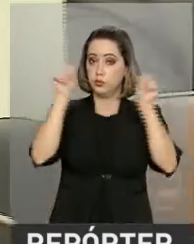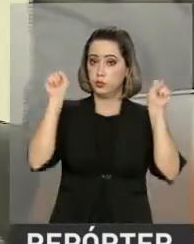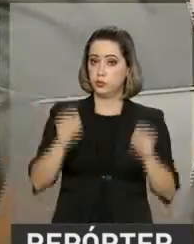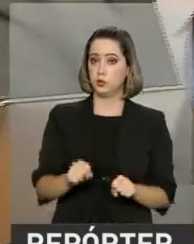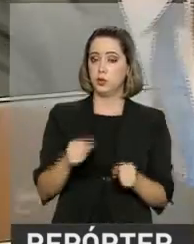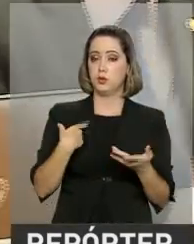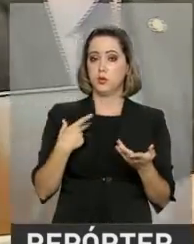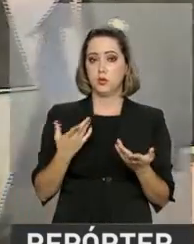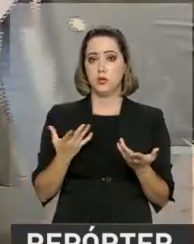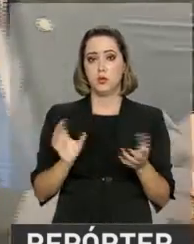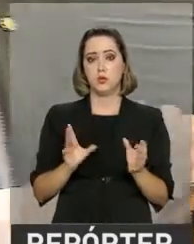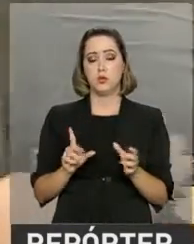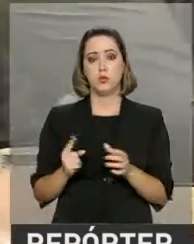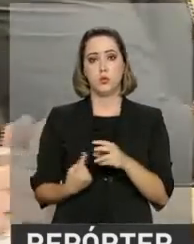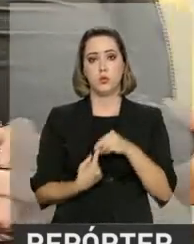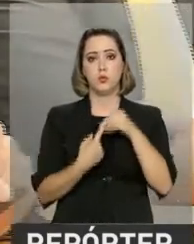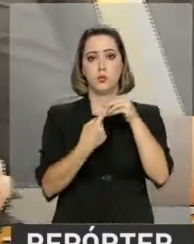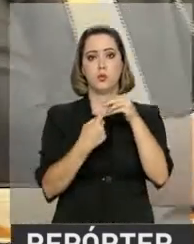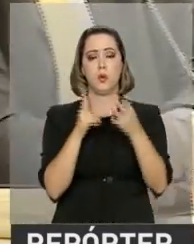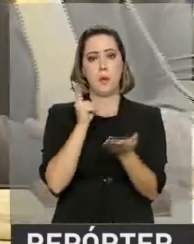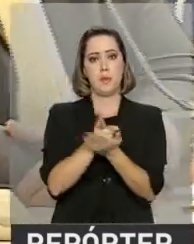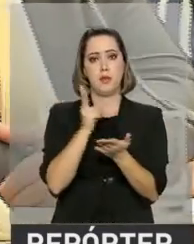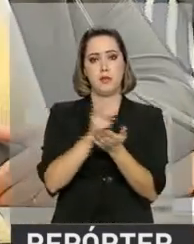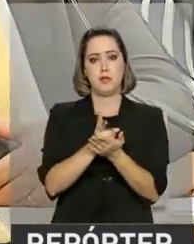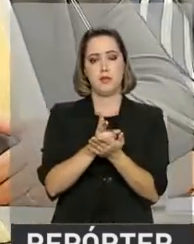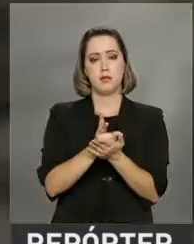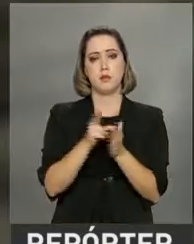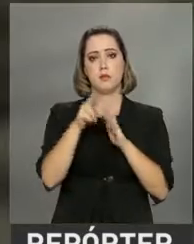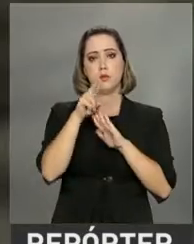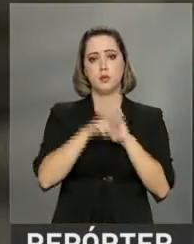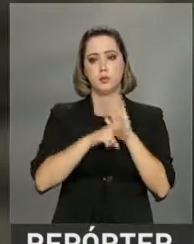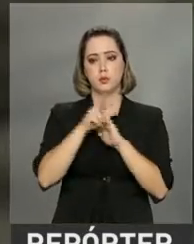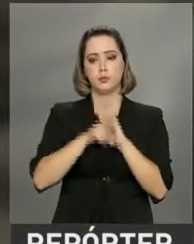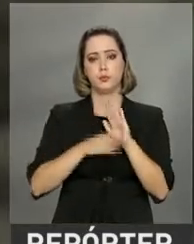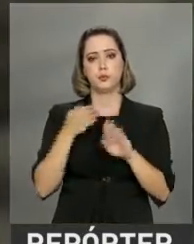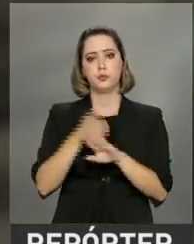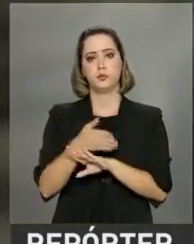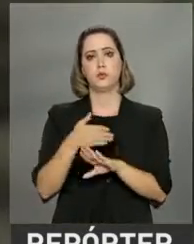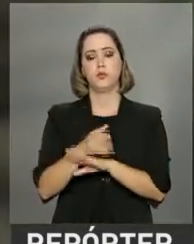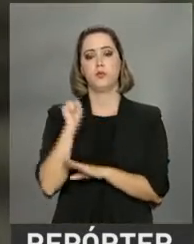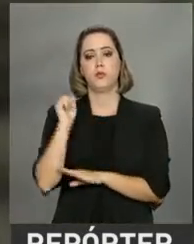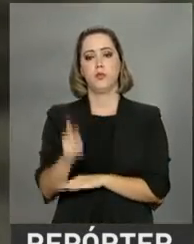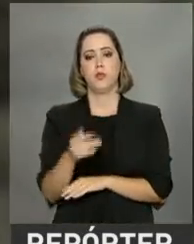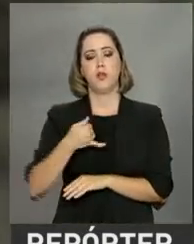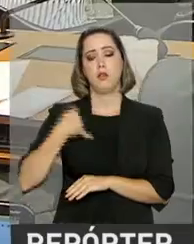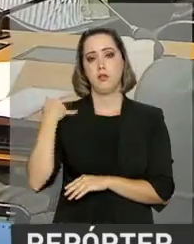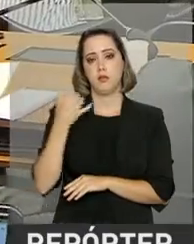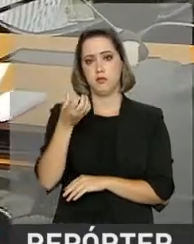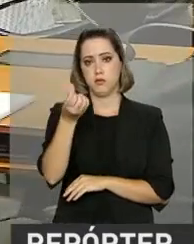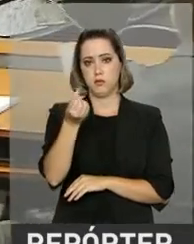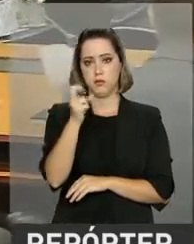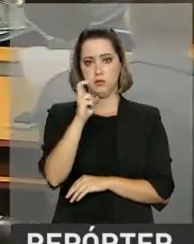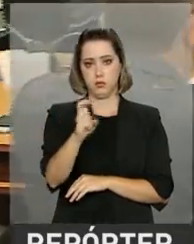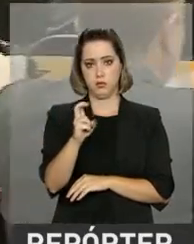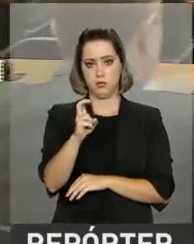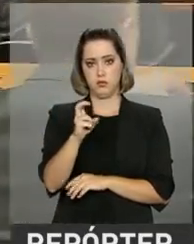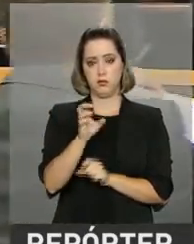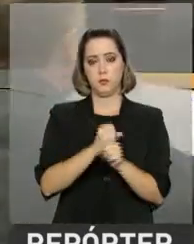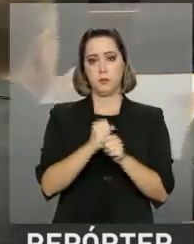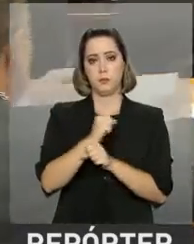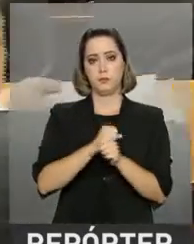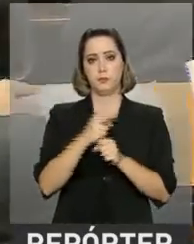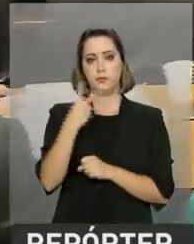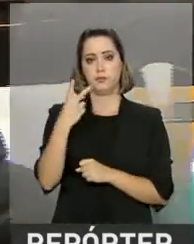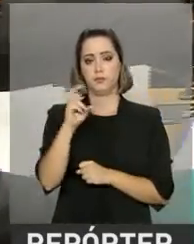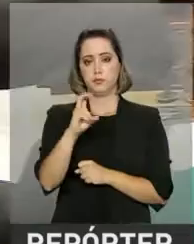setor privado passariam a ter a mesma regra de acesso à aposentadoria. Idade mínima de 65 anos e